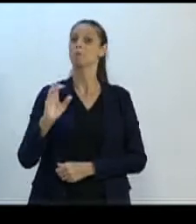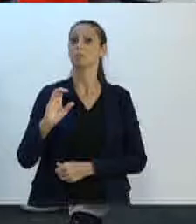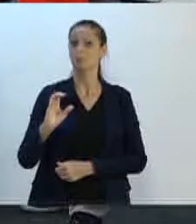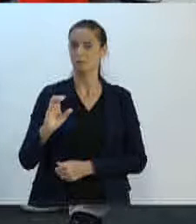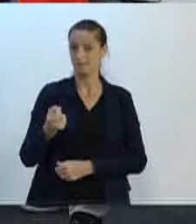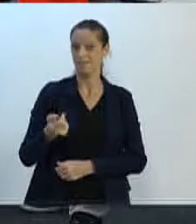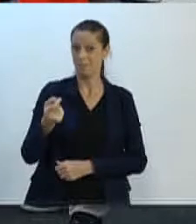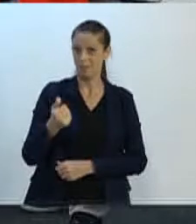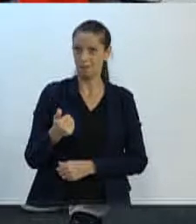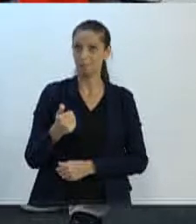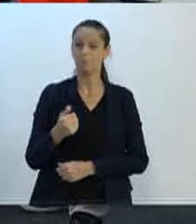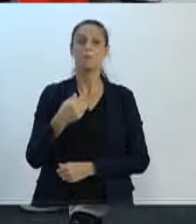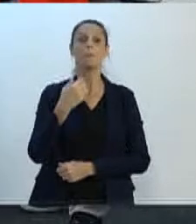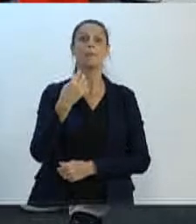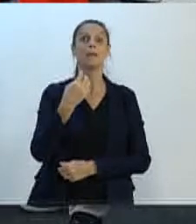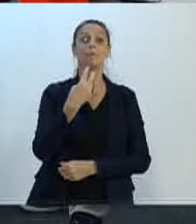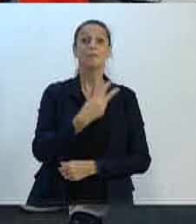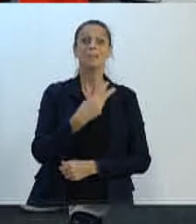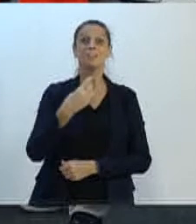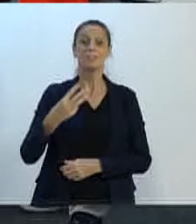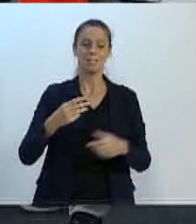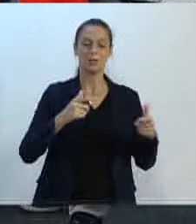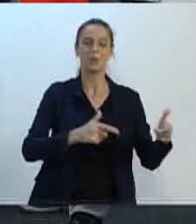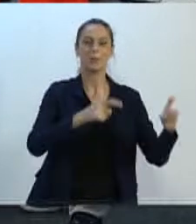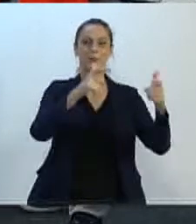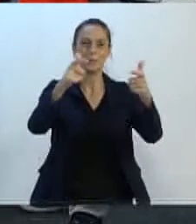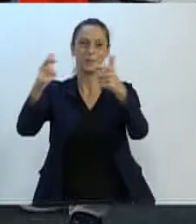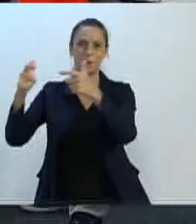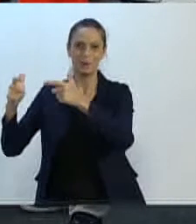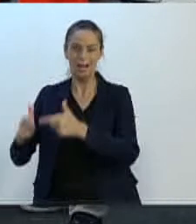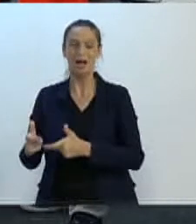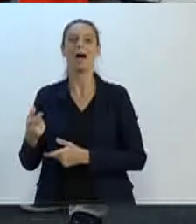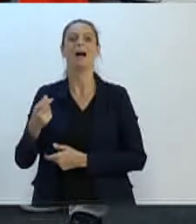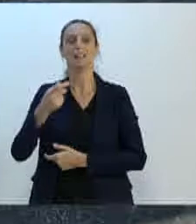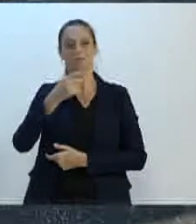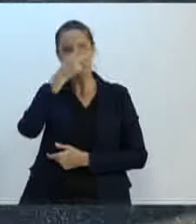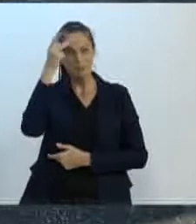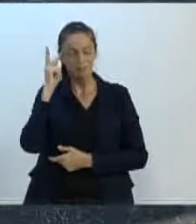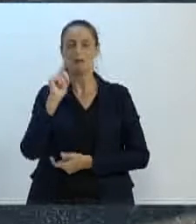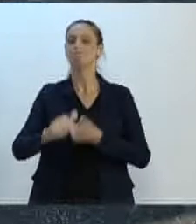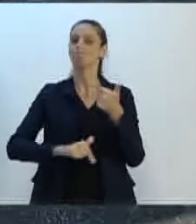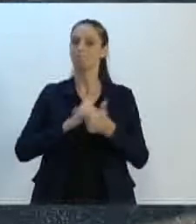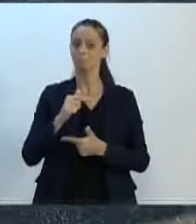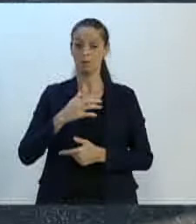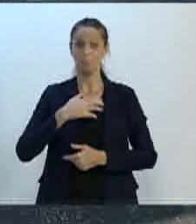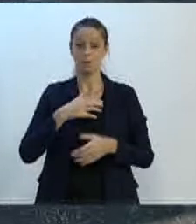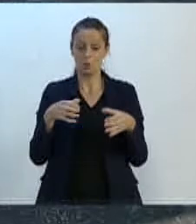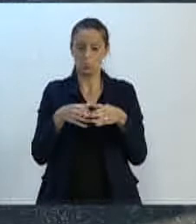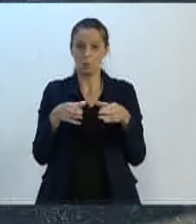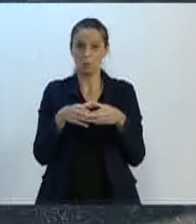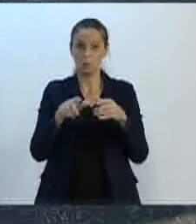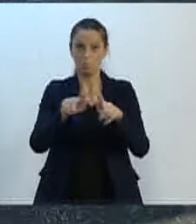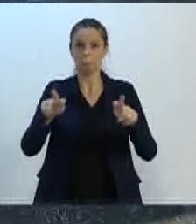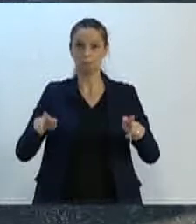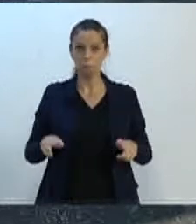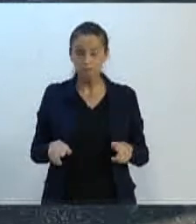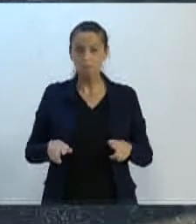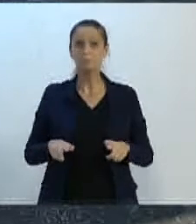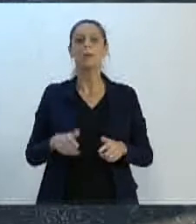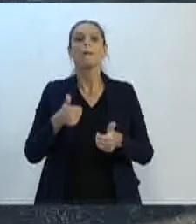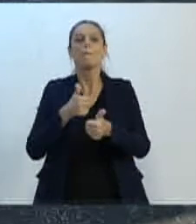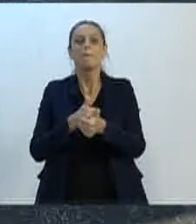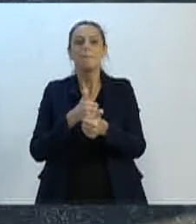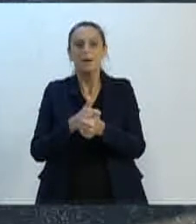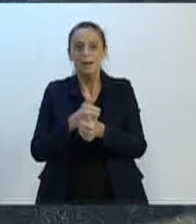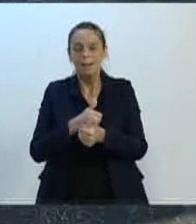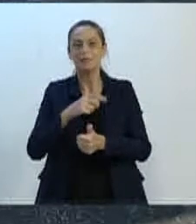em 23 postos e pontos da cidade. A equipe do nosso gabinete colaborou com o posto da Polícia Rodiviária